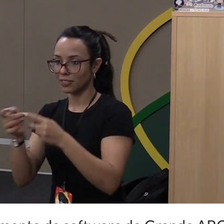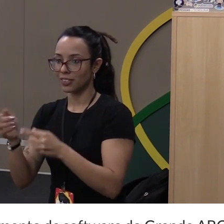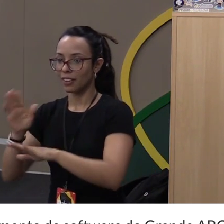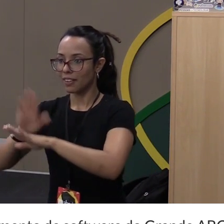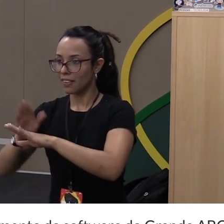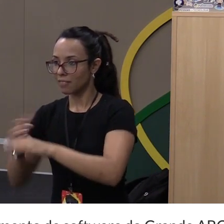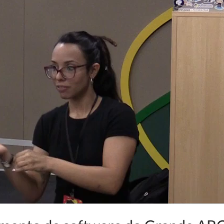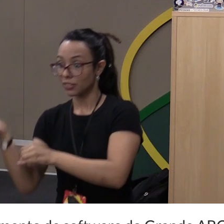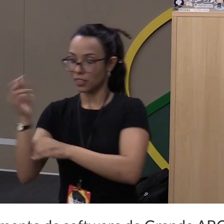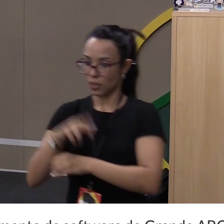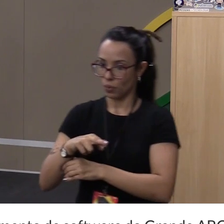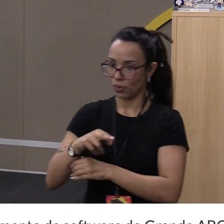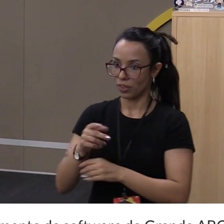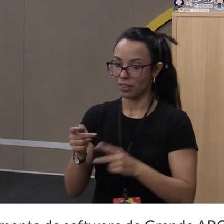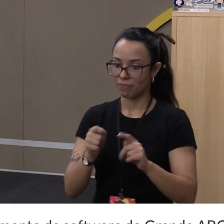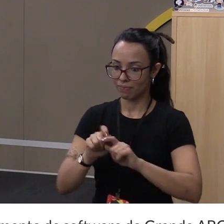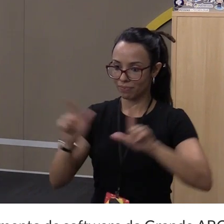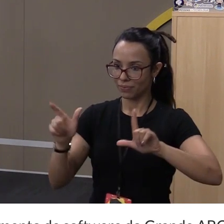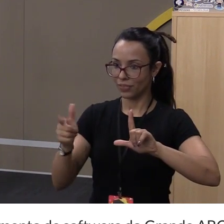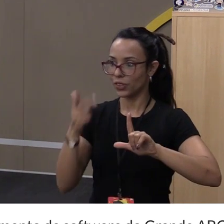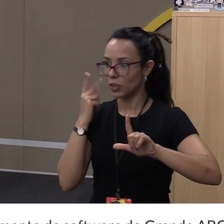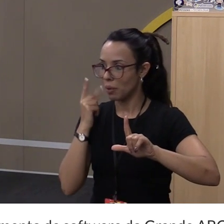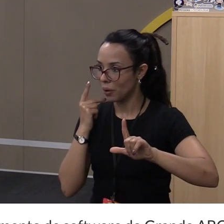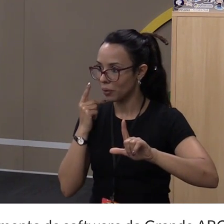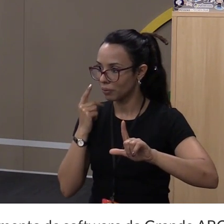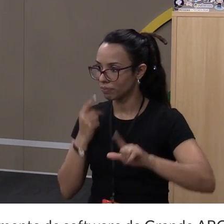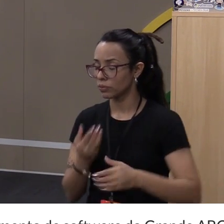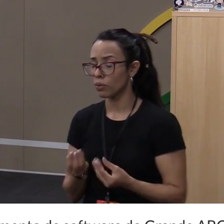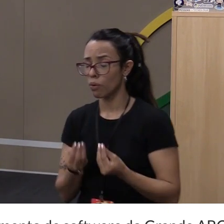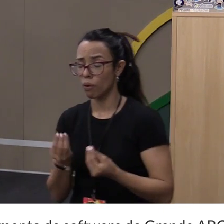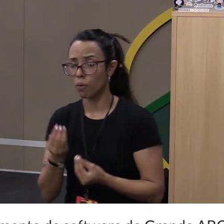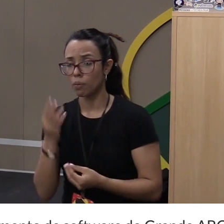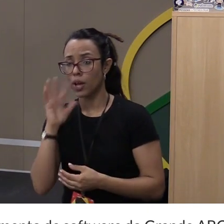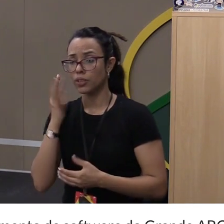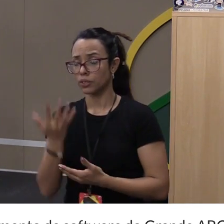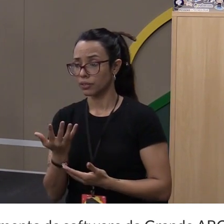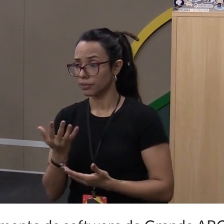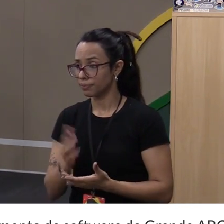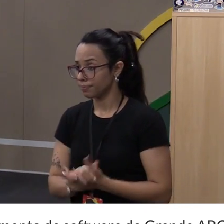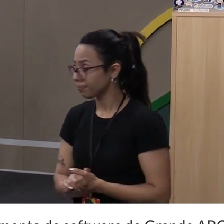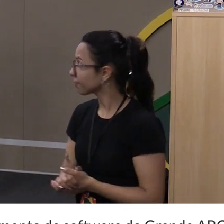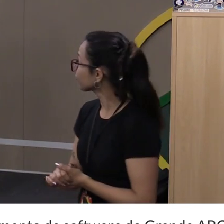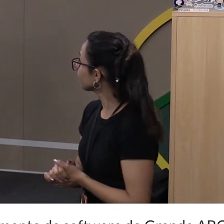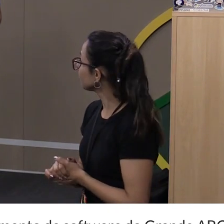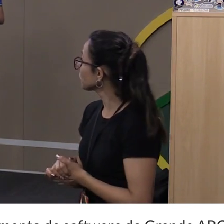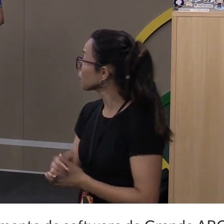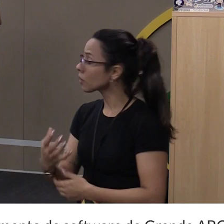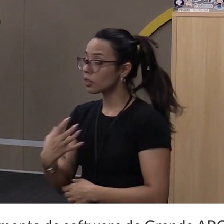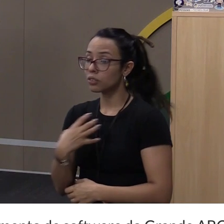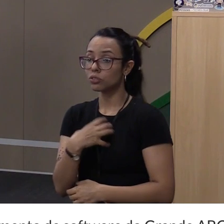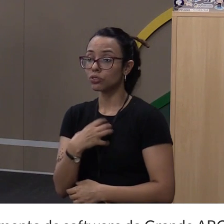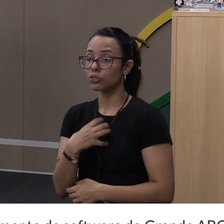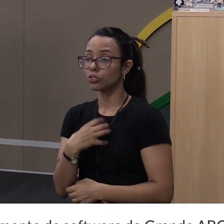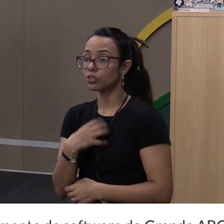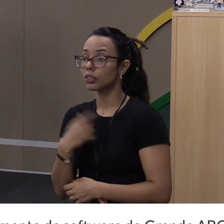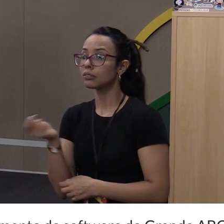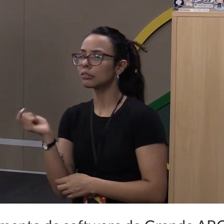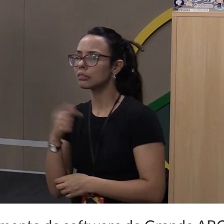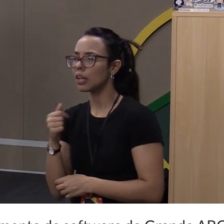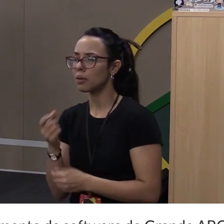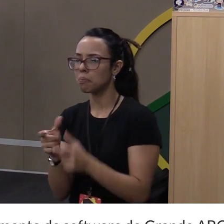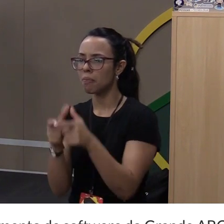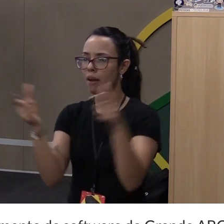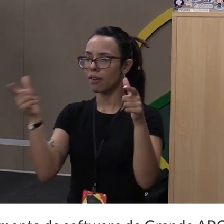Maneiras simples de resolver isso. A primeira maneira, que funciona em muitos casos, é simplesmente